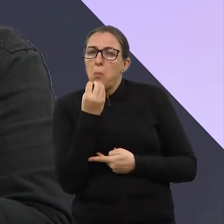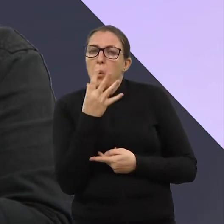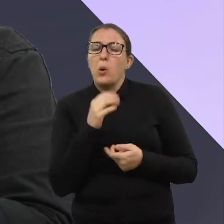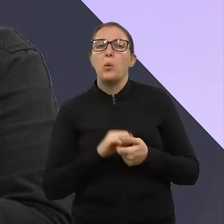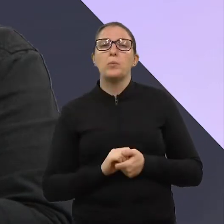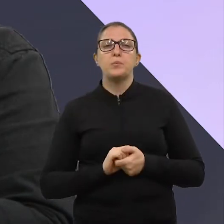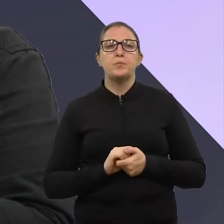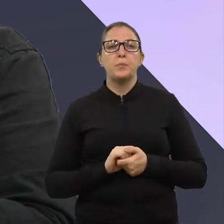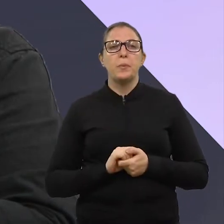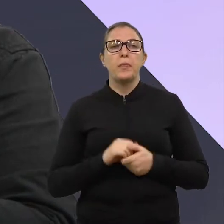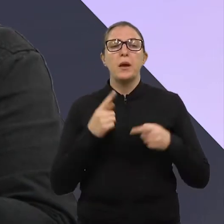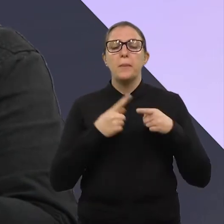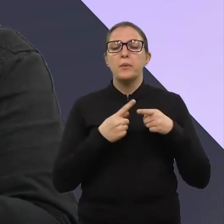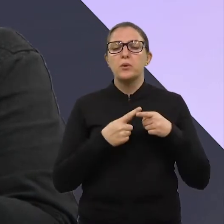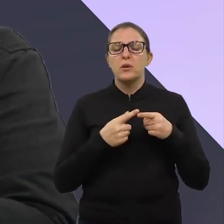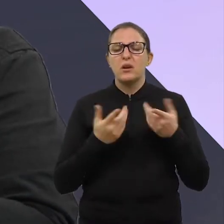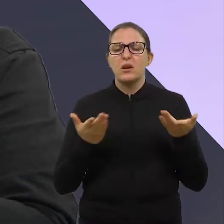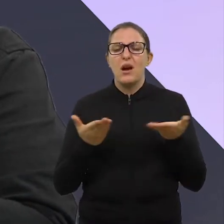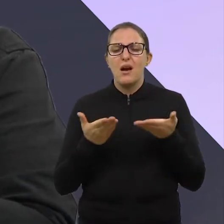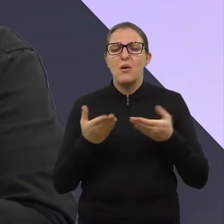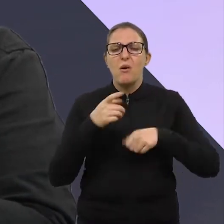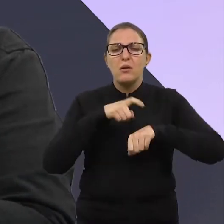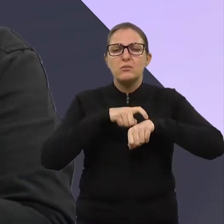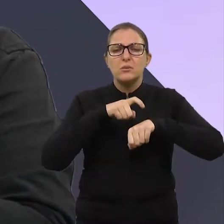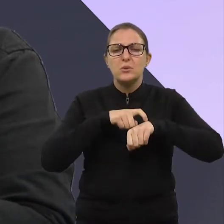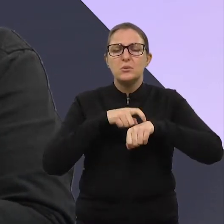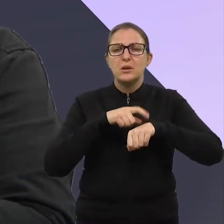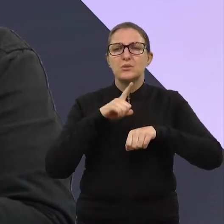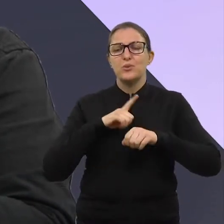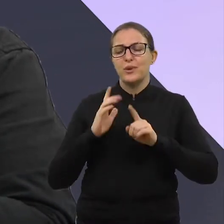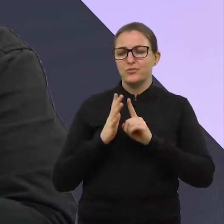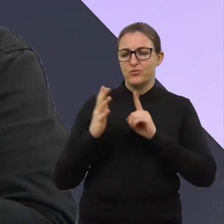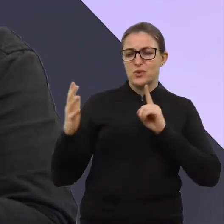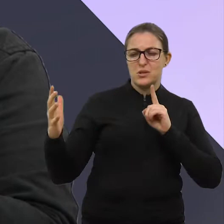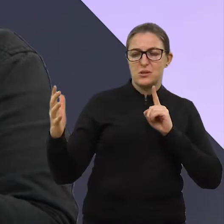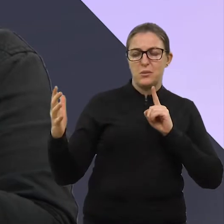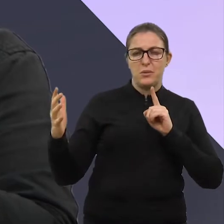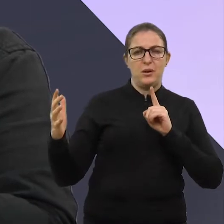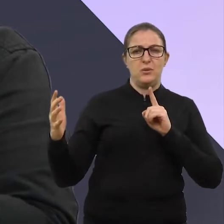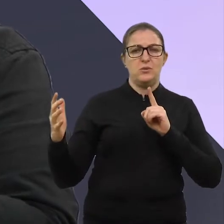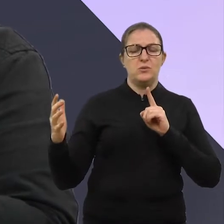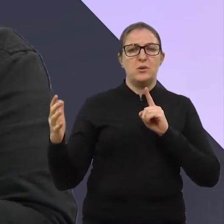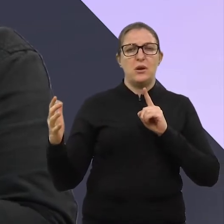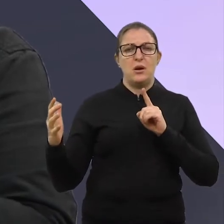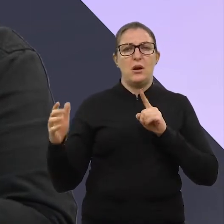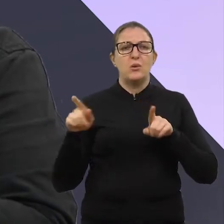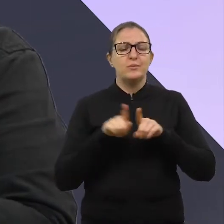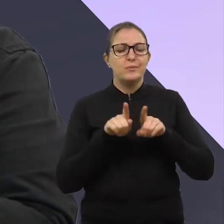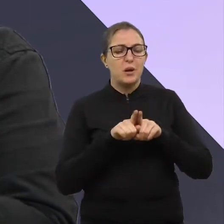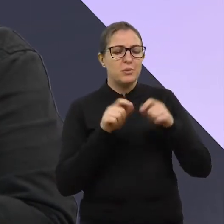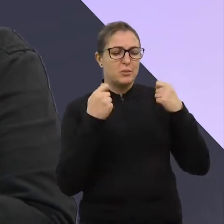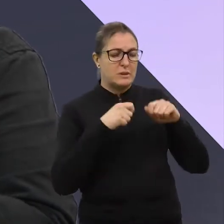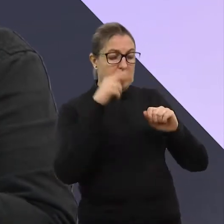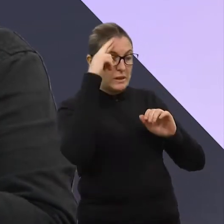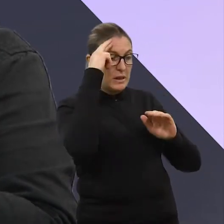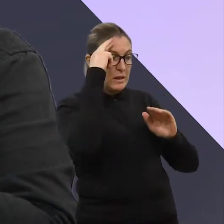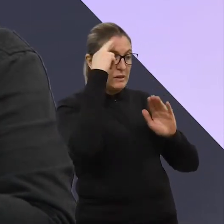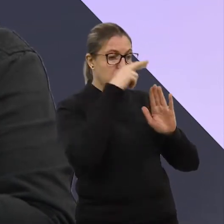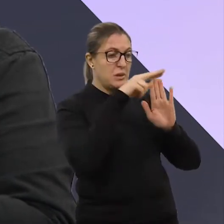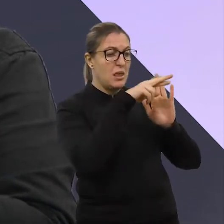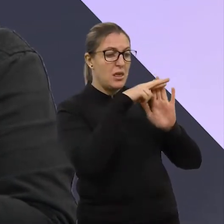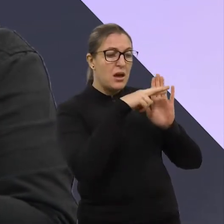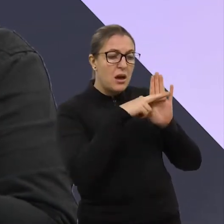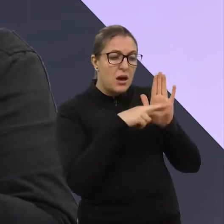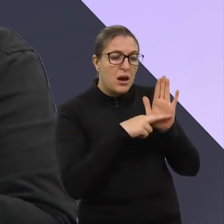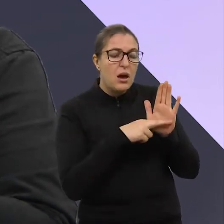esse momento onde o distanciamento social e a preservação das questões que estão em torno disso e respeito